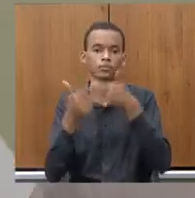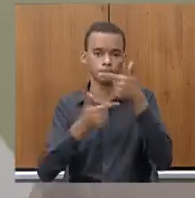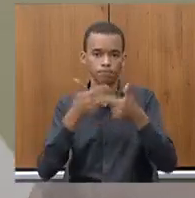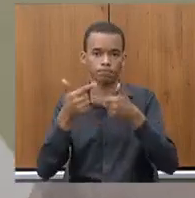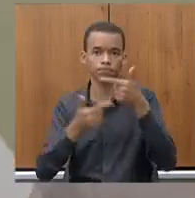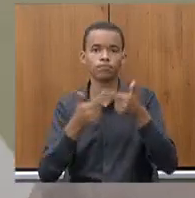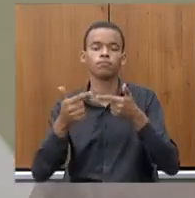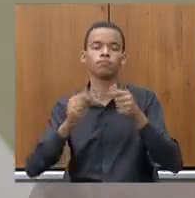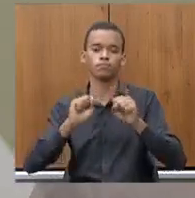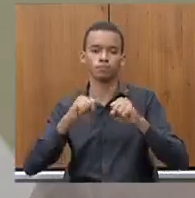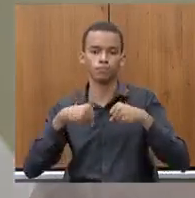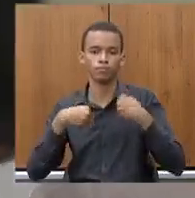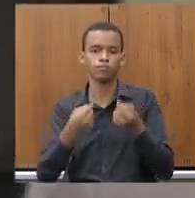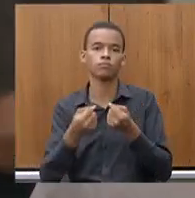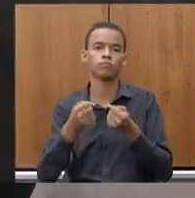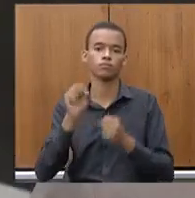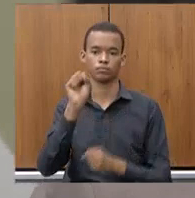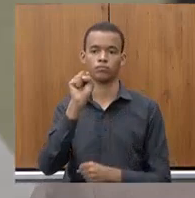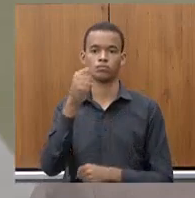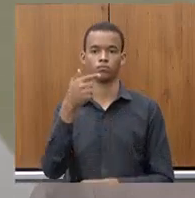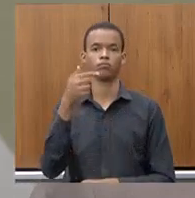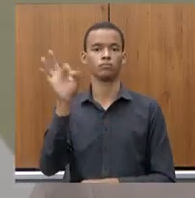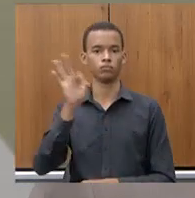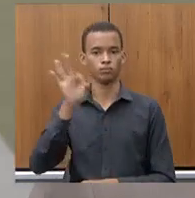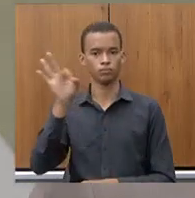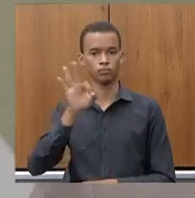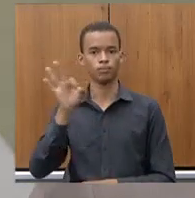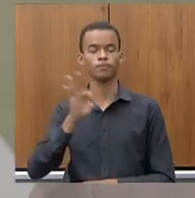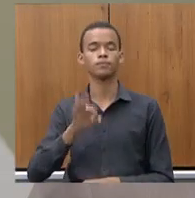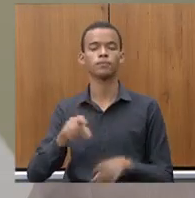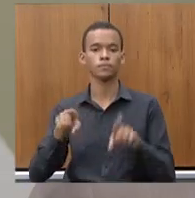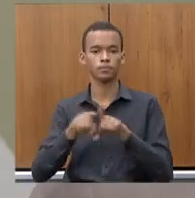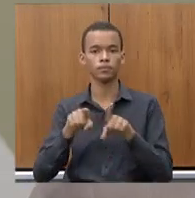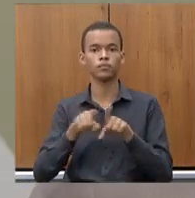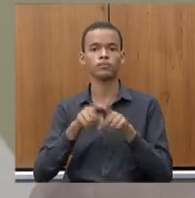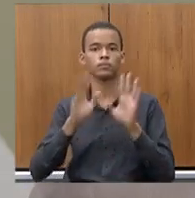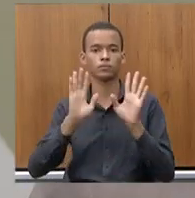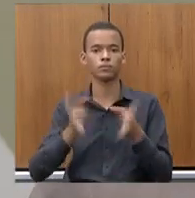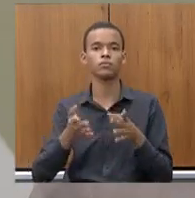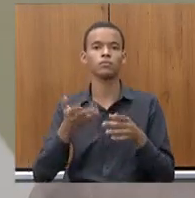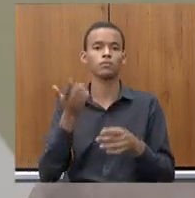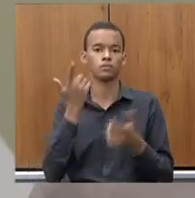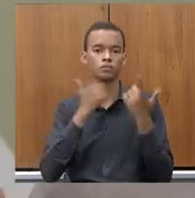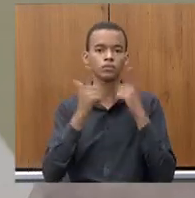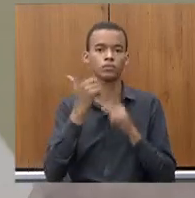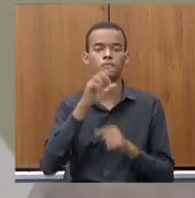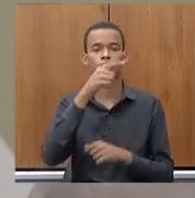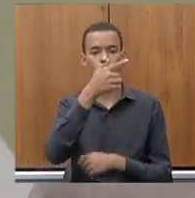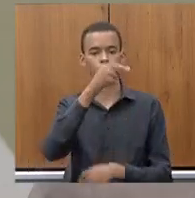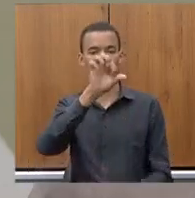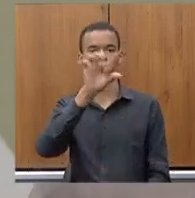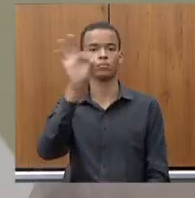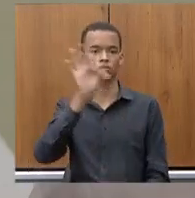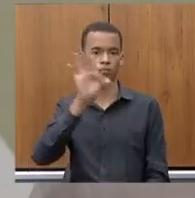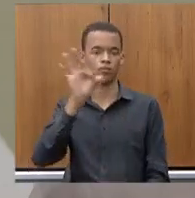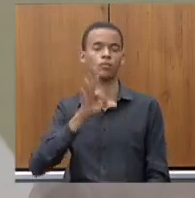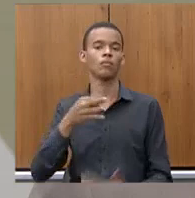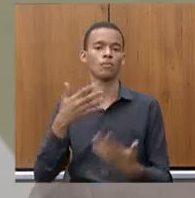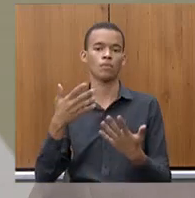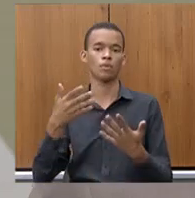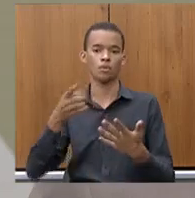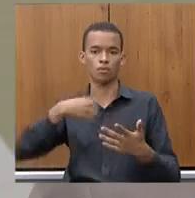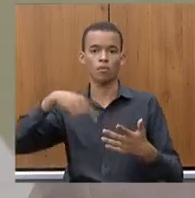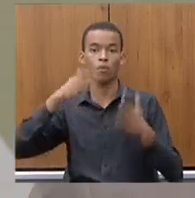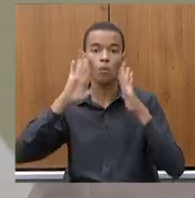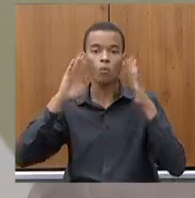já temos empenhado 87% e com o crédito autorizado de 79%. Vamos continuar avançando. Nosso